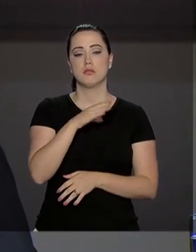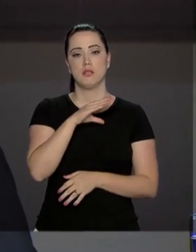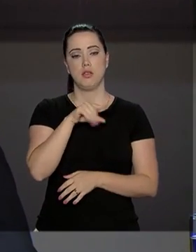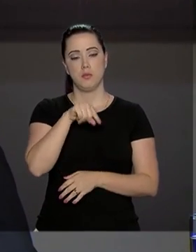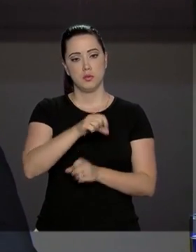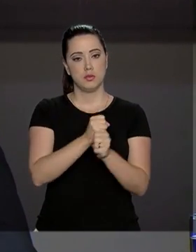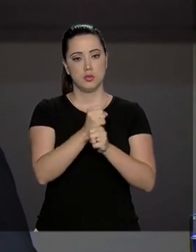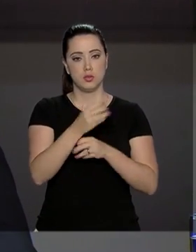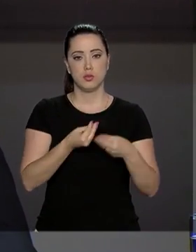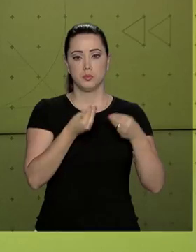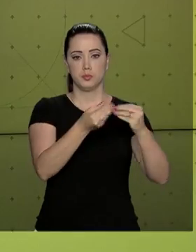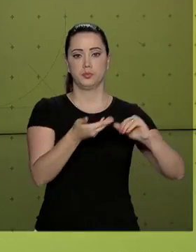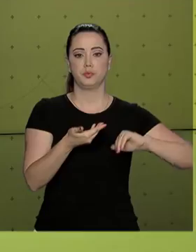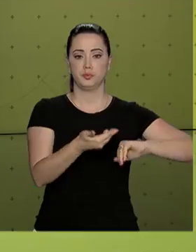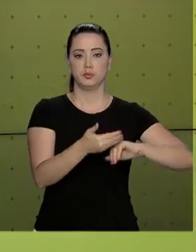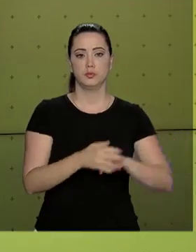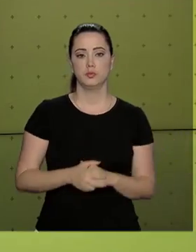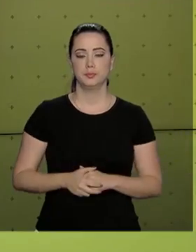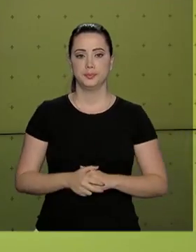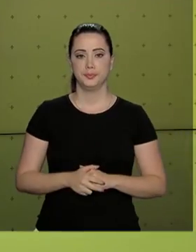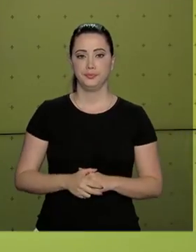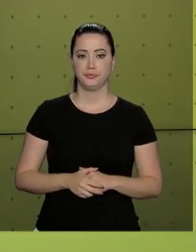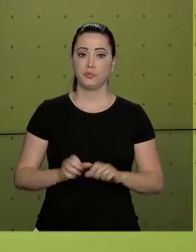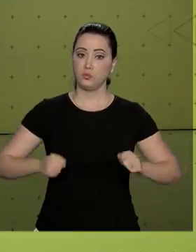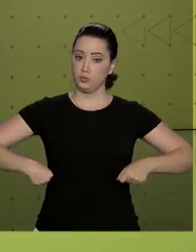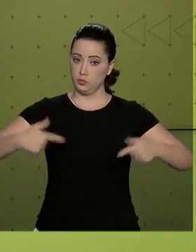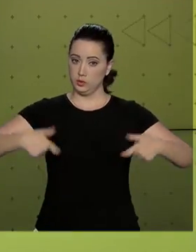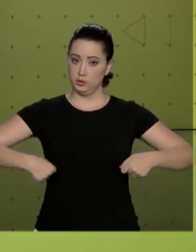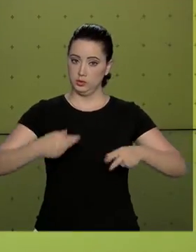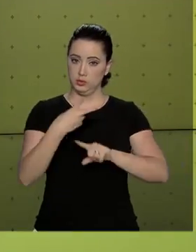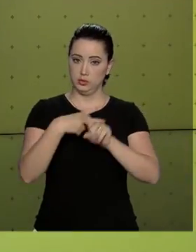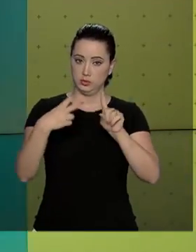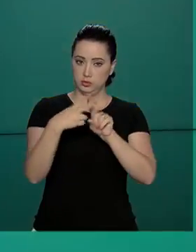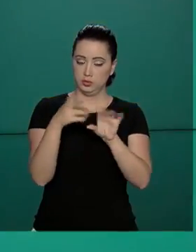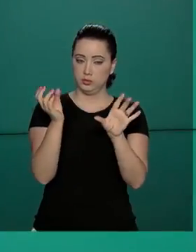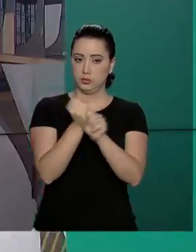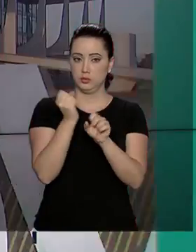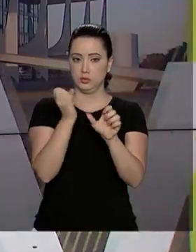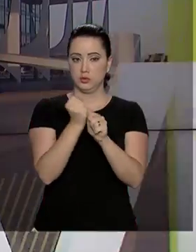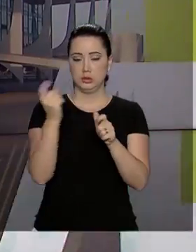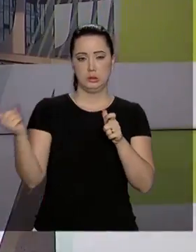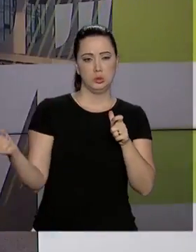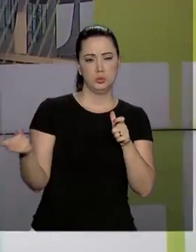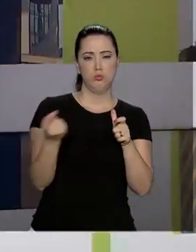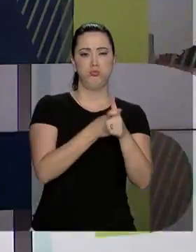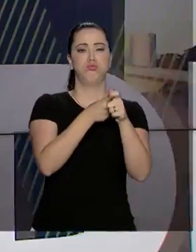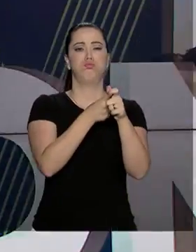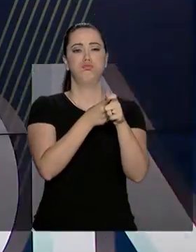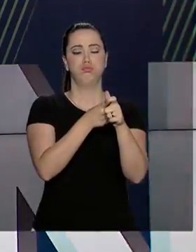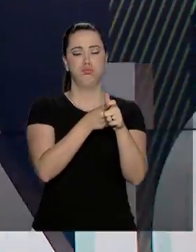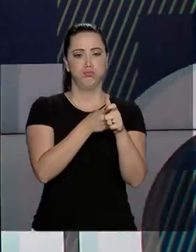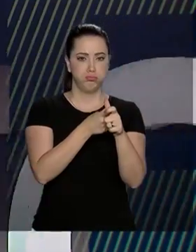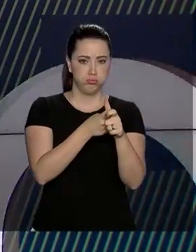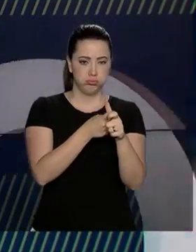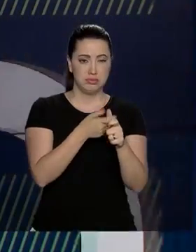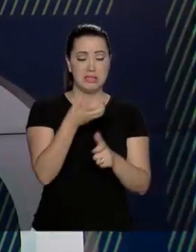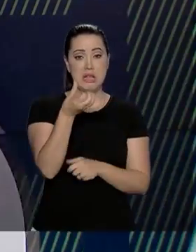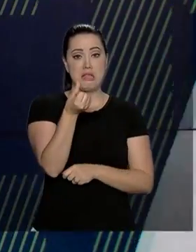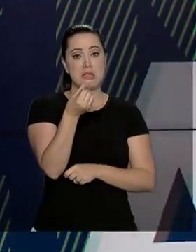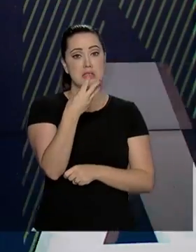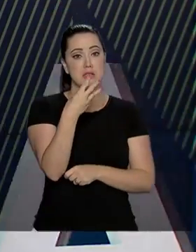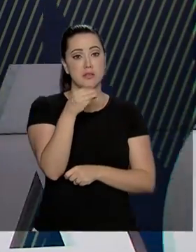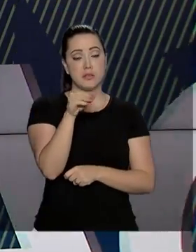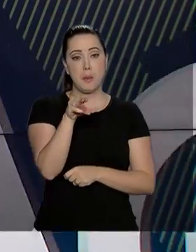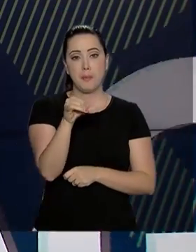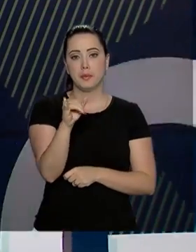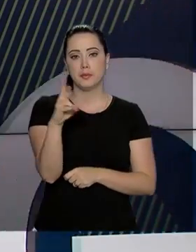para enviar ao Congresso. Já os gastos com a Previdência somam um rombo nos cofres públicos de R